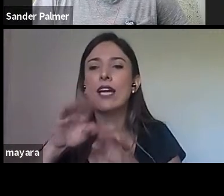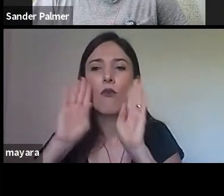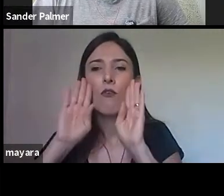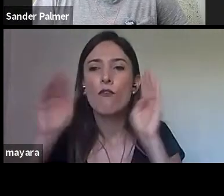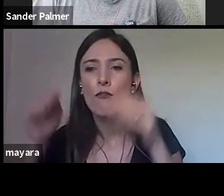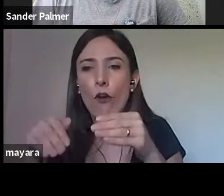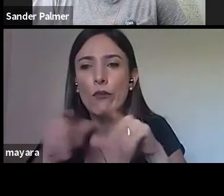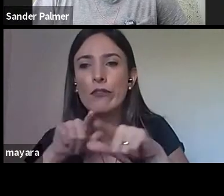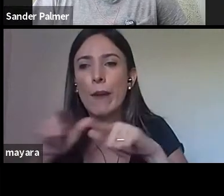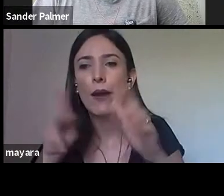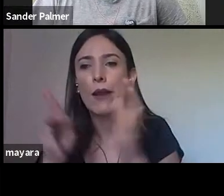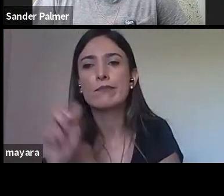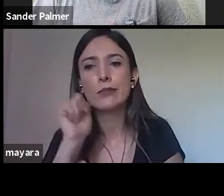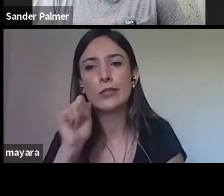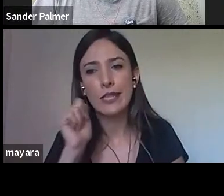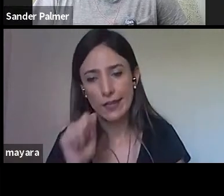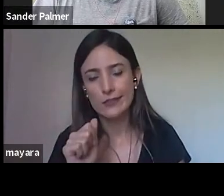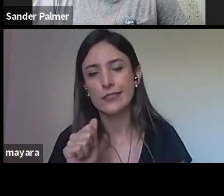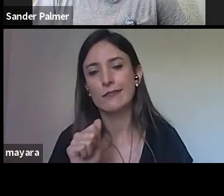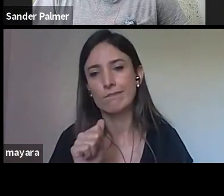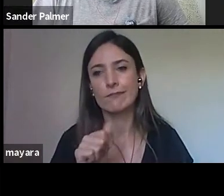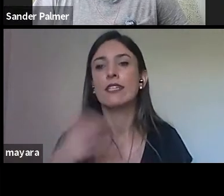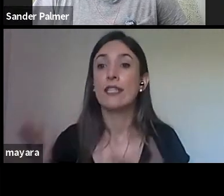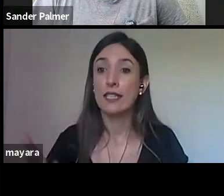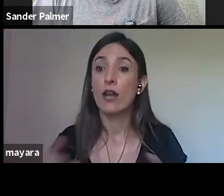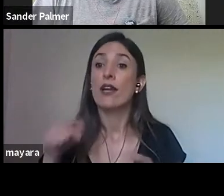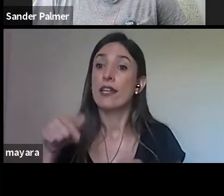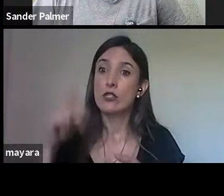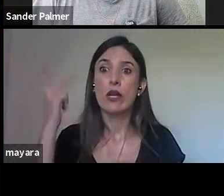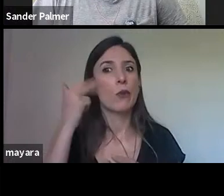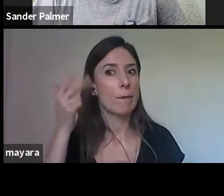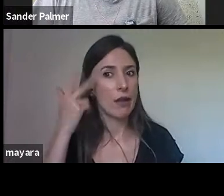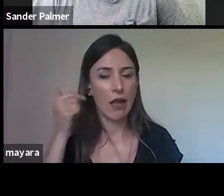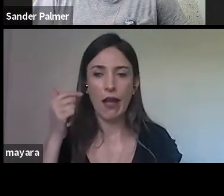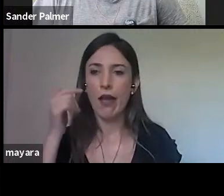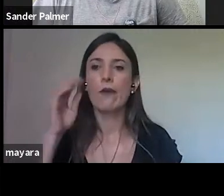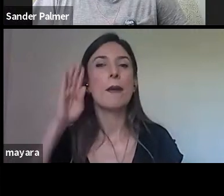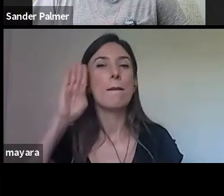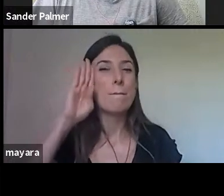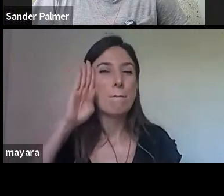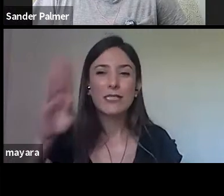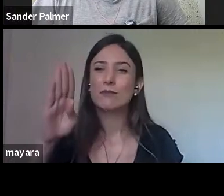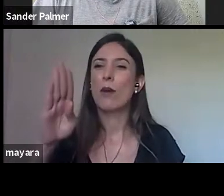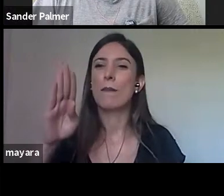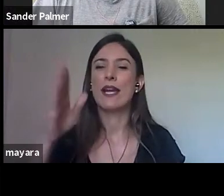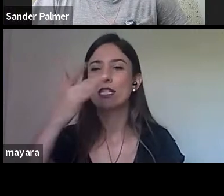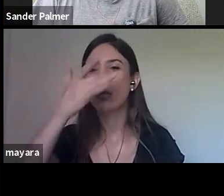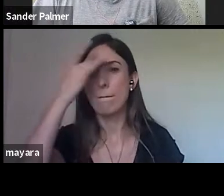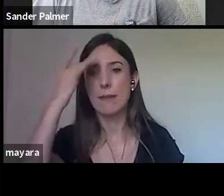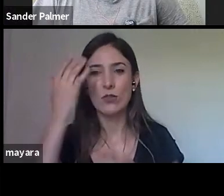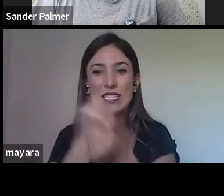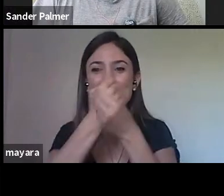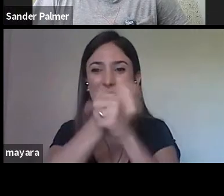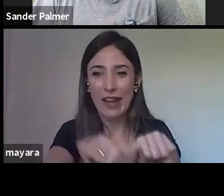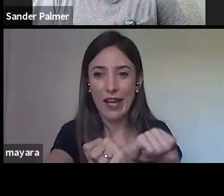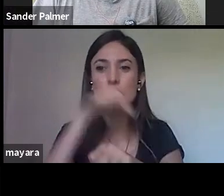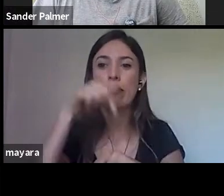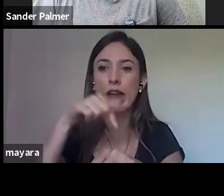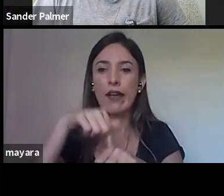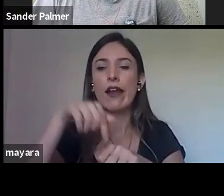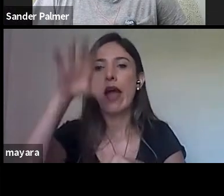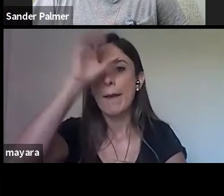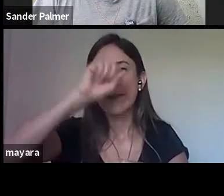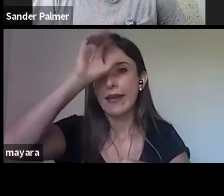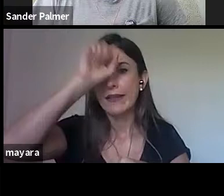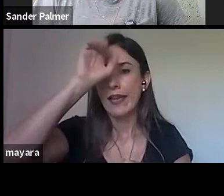então, uma educação voltada para o trabalho, especialmente para o caso dos escravizados, mas também uma educação que a gente